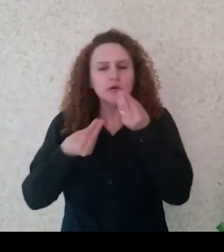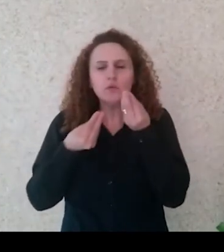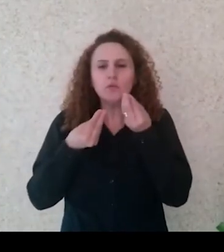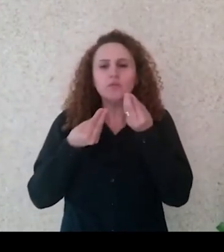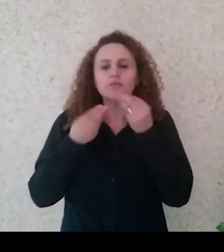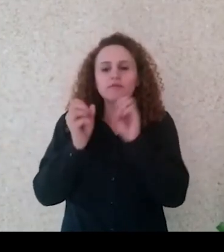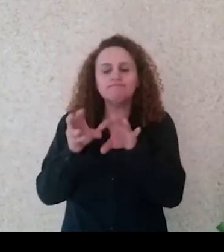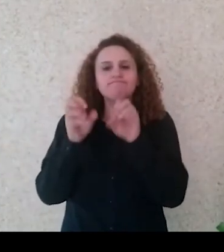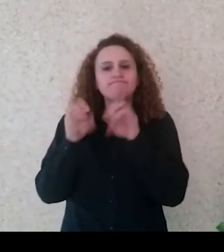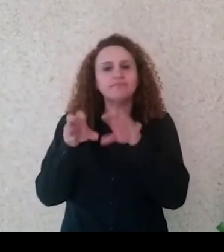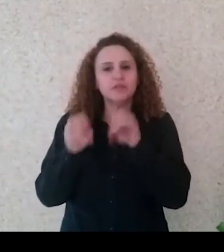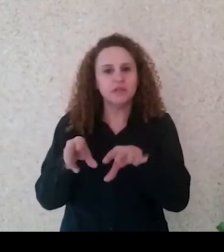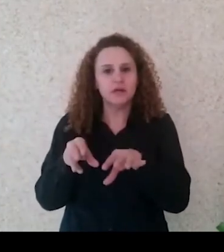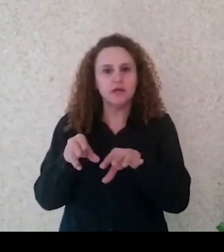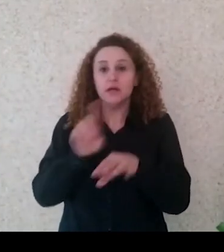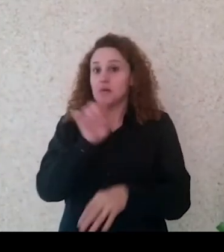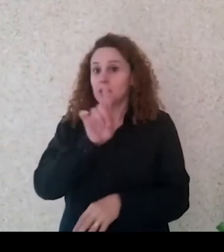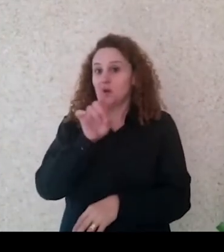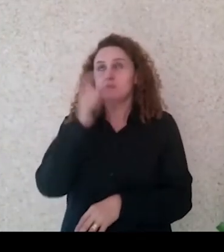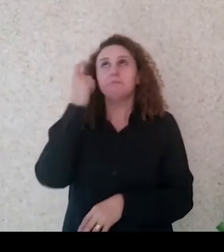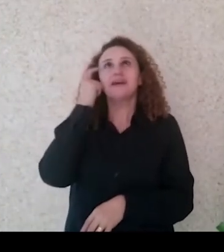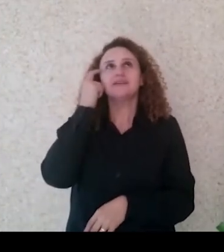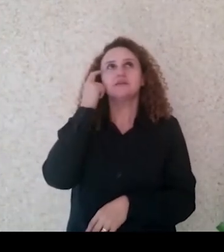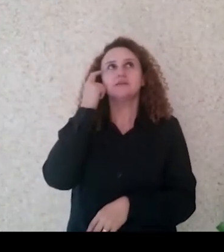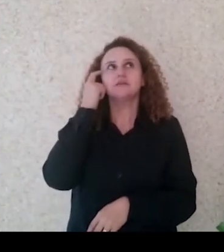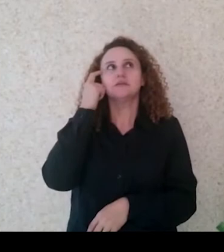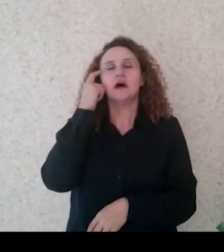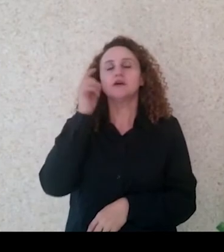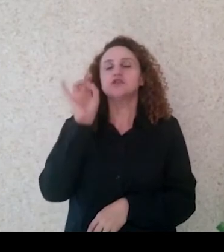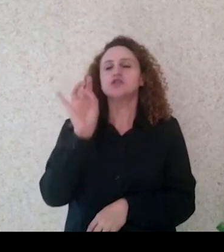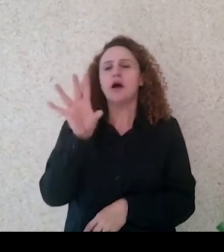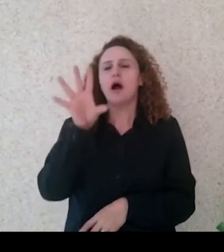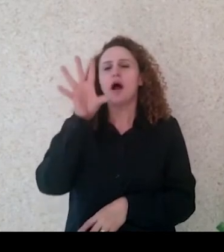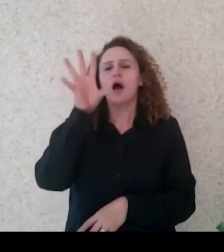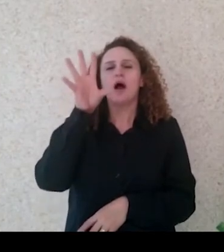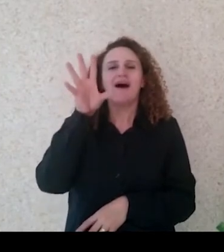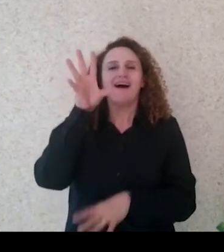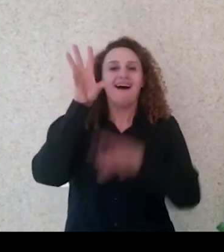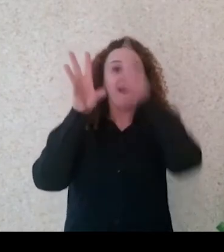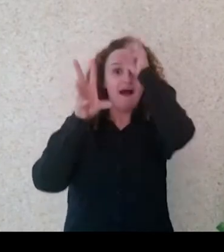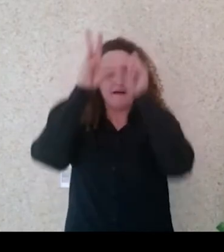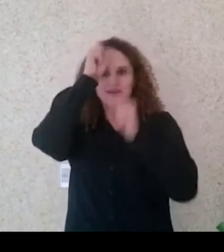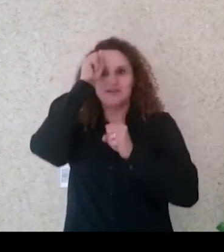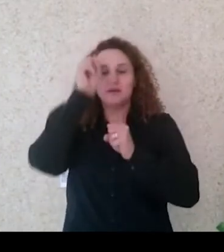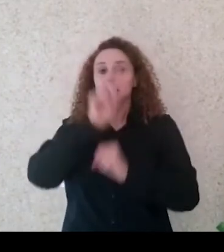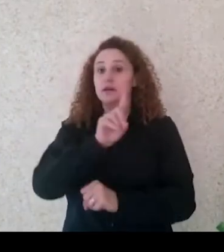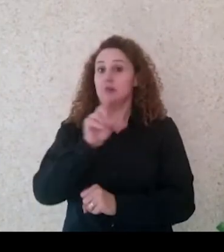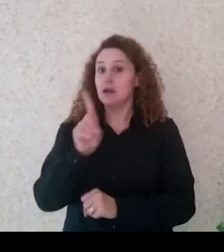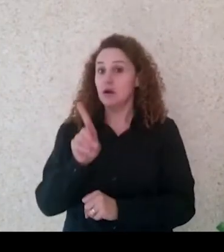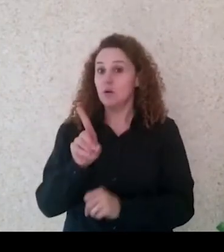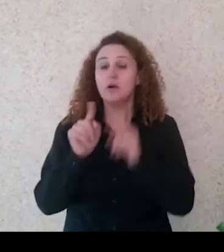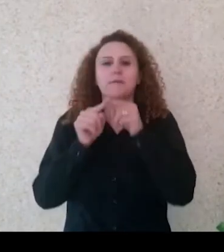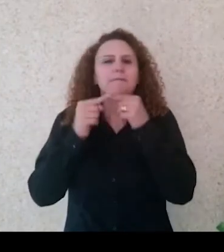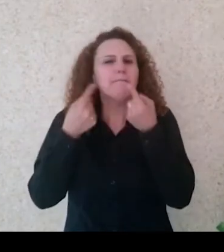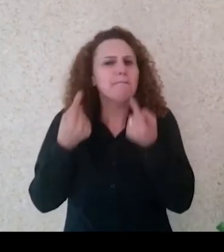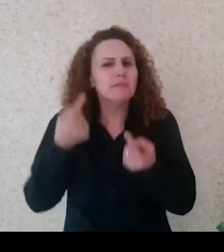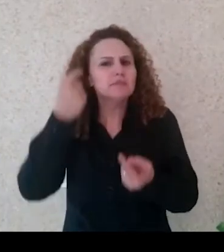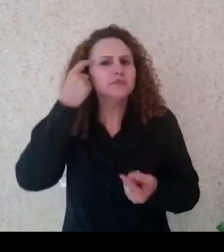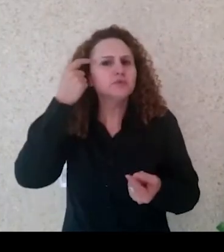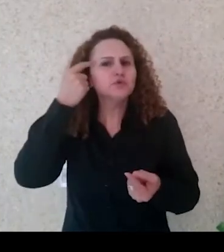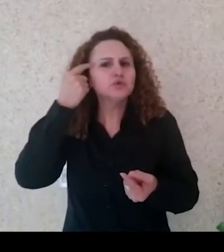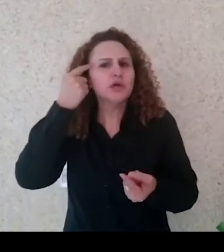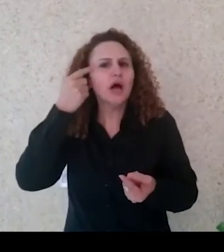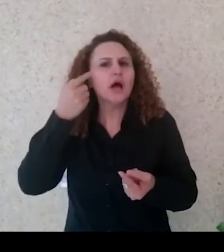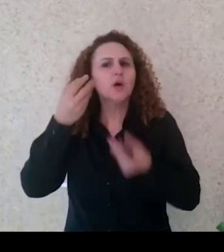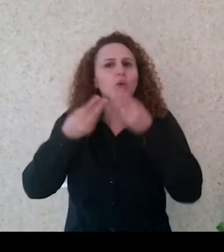podem pensar só na aprendizagem de vocês, mas também como ocorrerá a aprendizagem dos seus alunos.